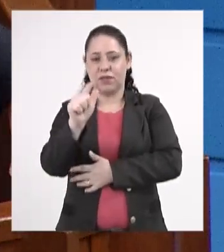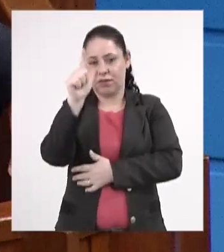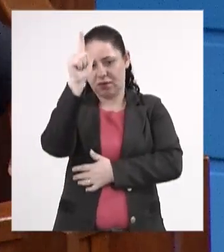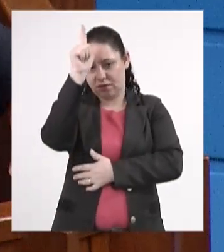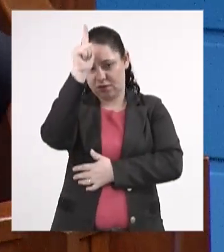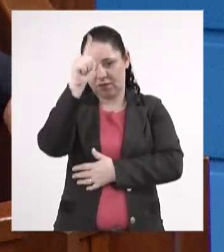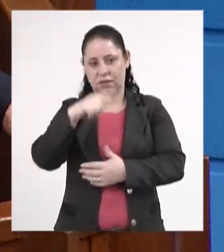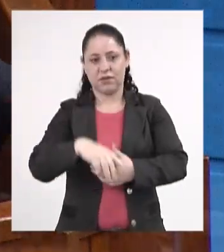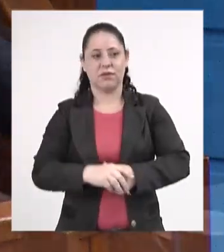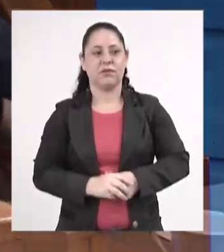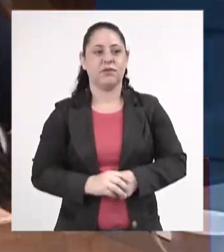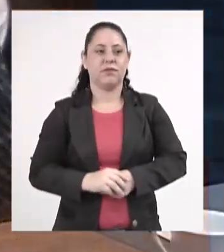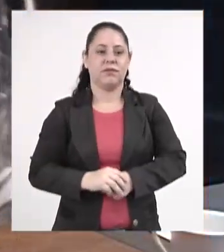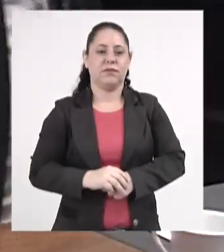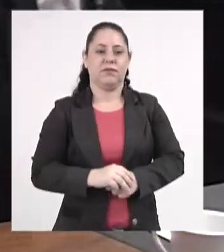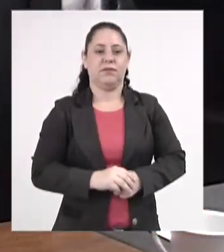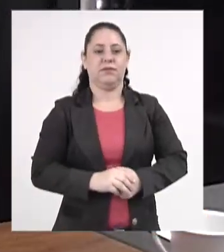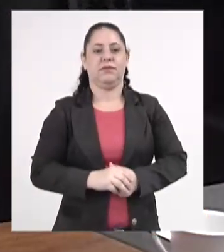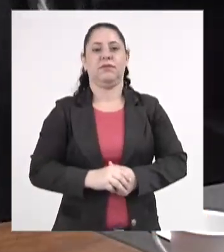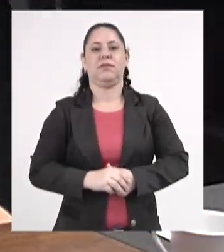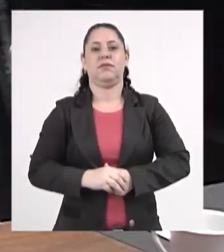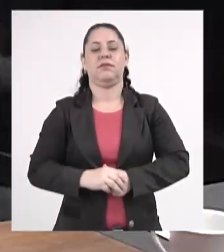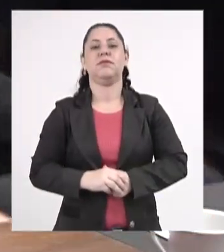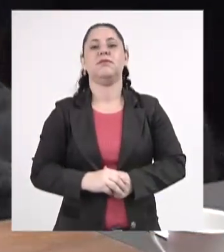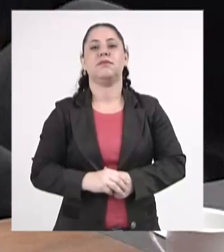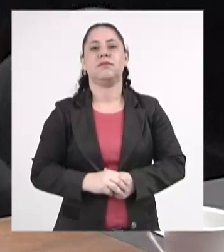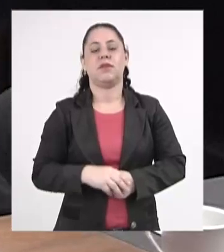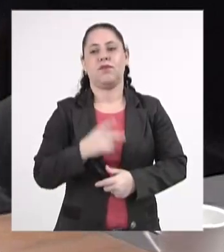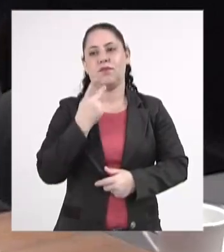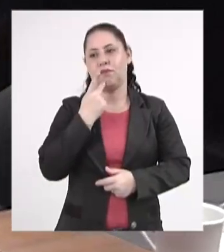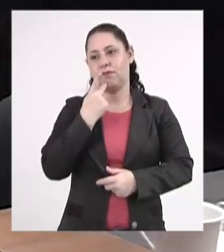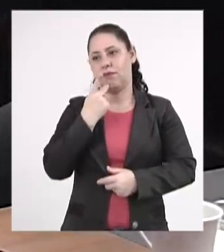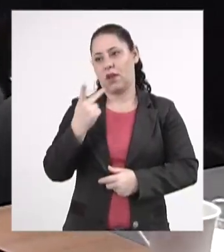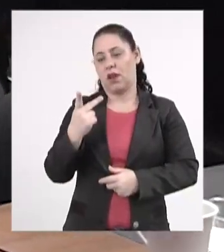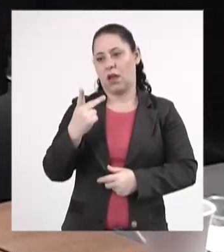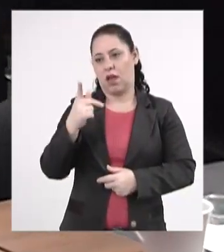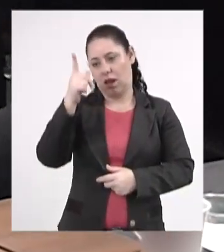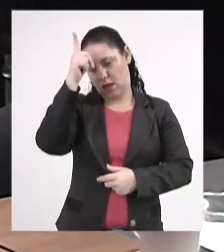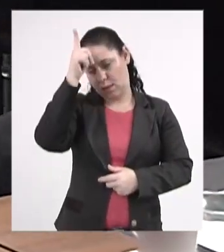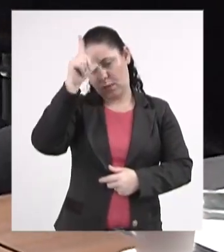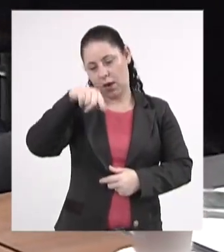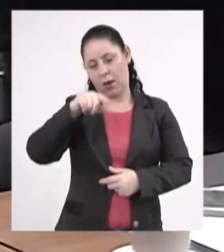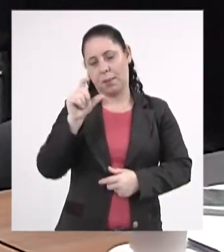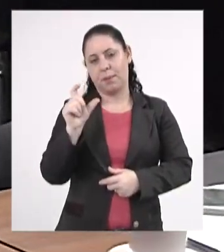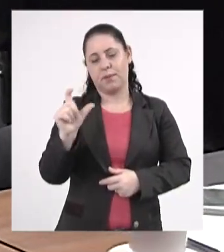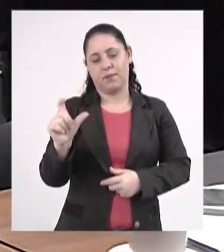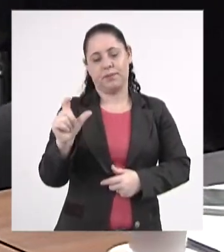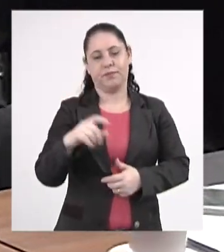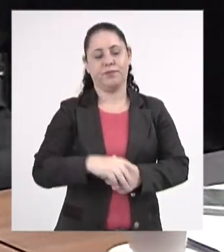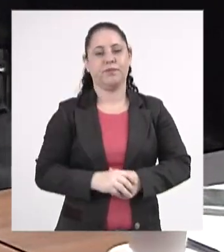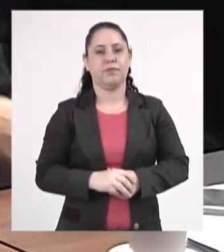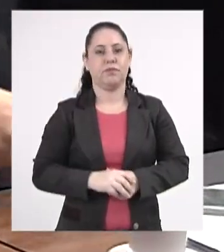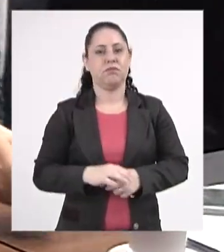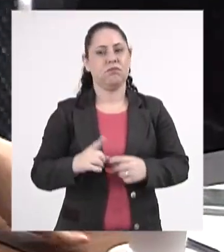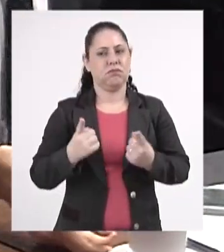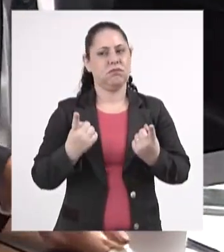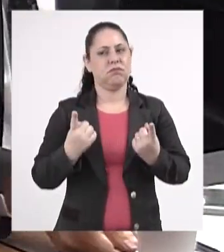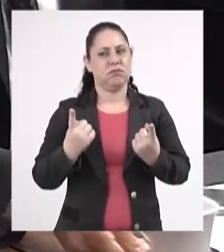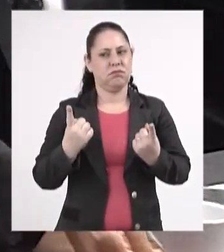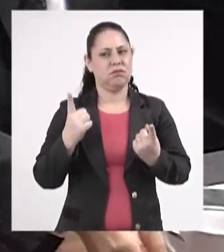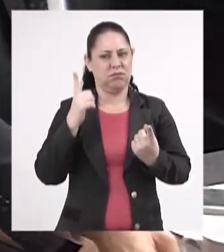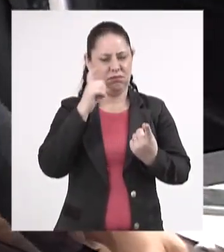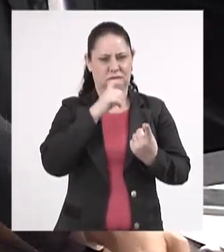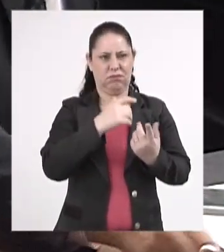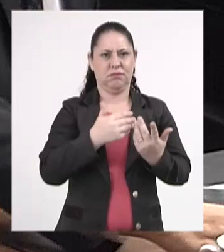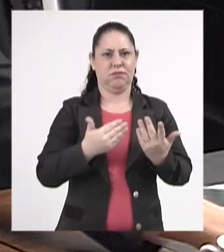a pronúncia correta em alemão é essa, mas jogou pesado e